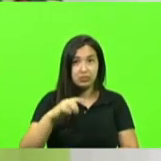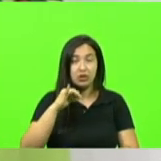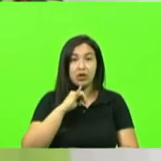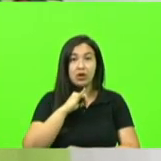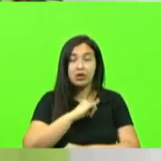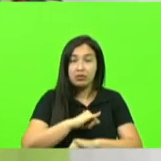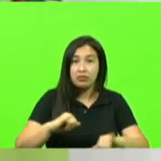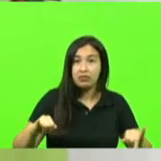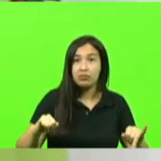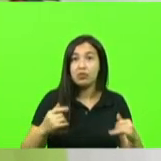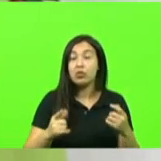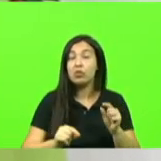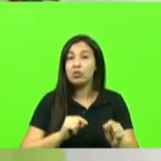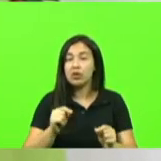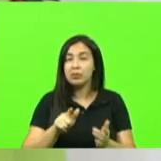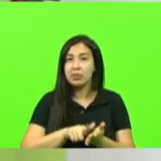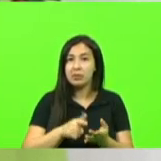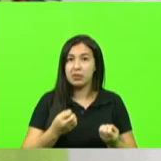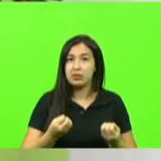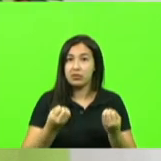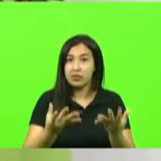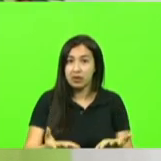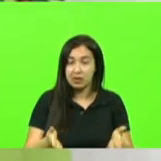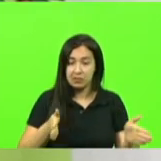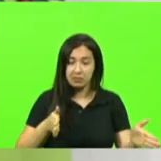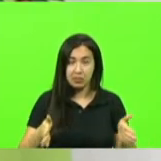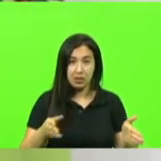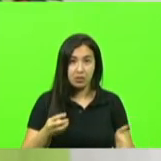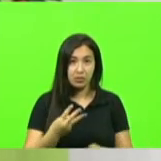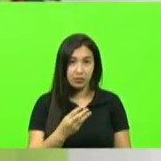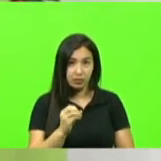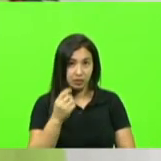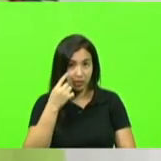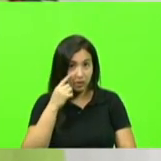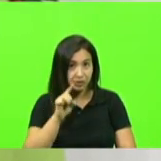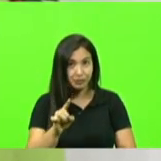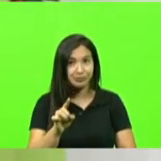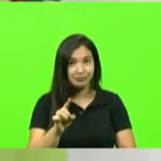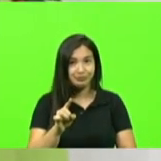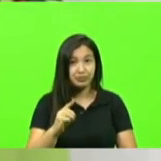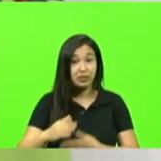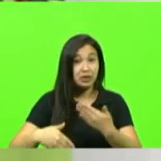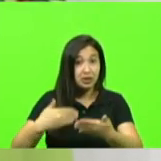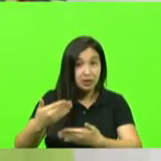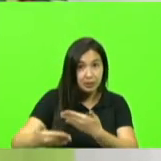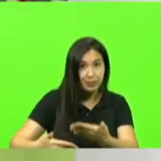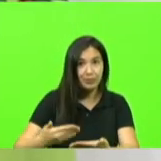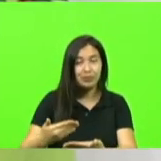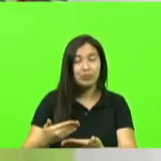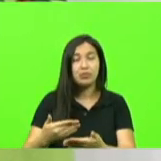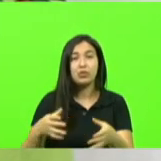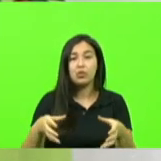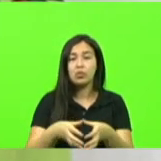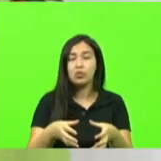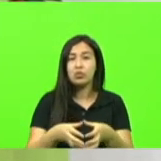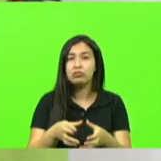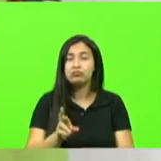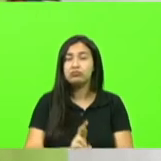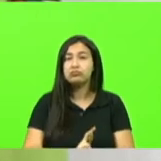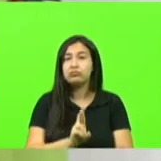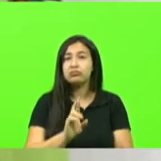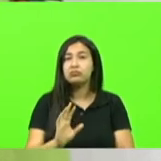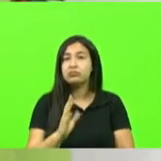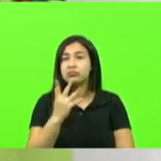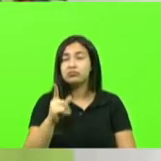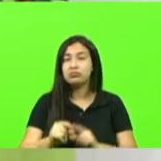laudo seria entregue em 30 dias passando o prazo o setor responsável do